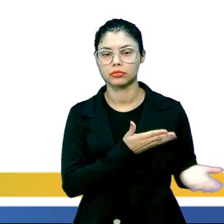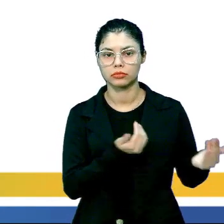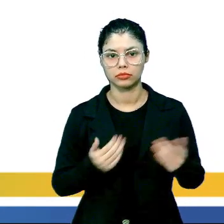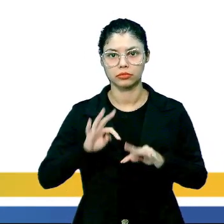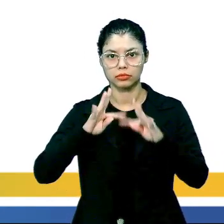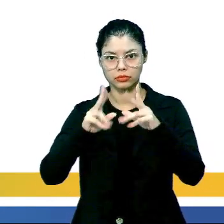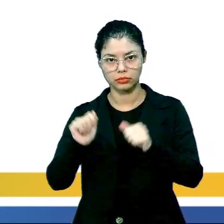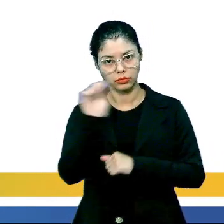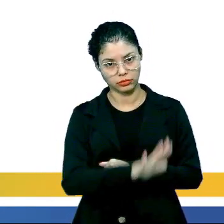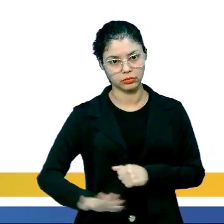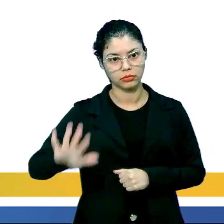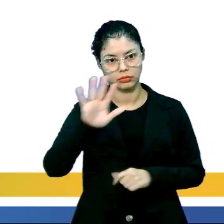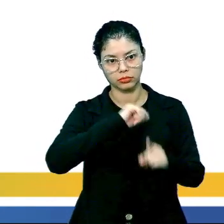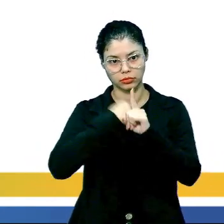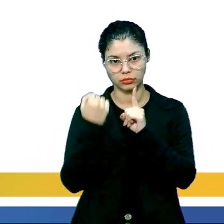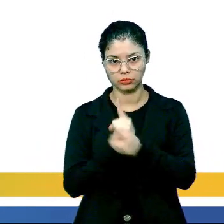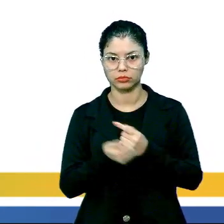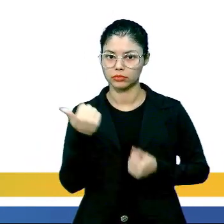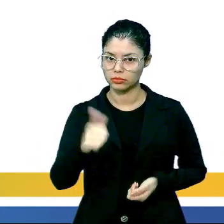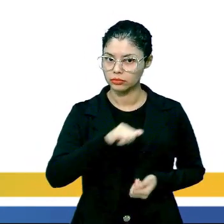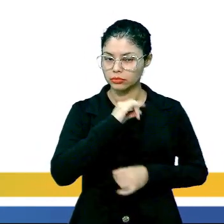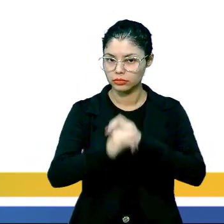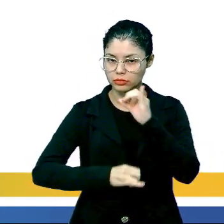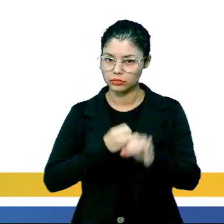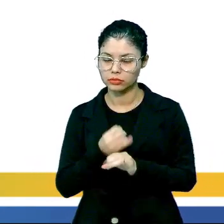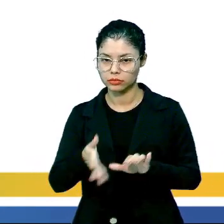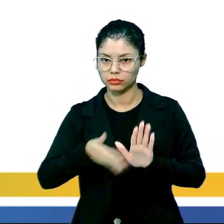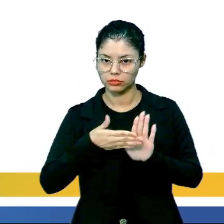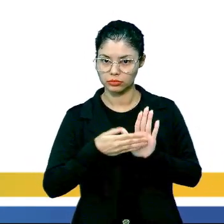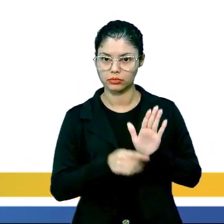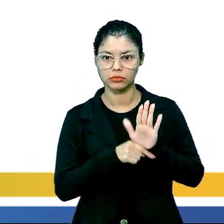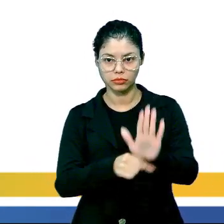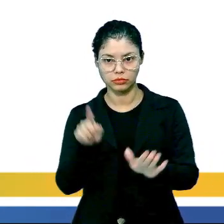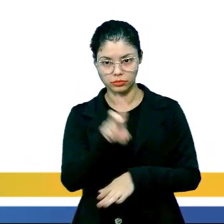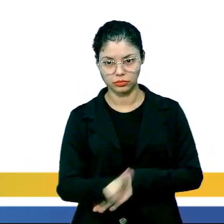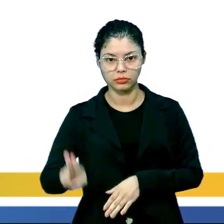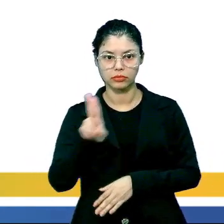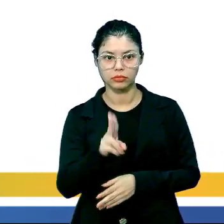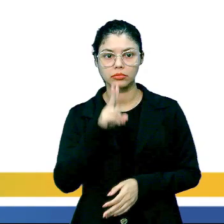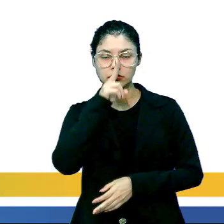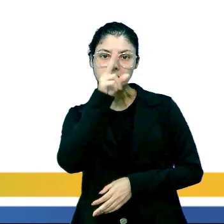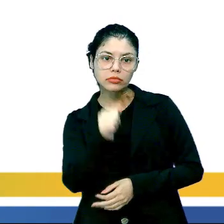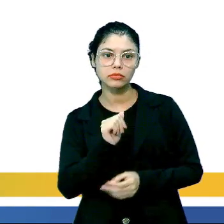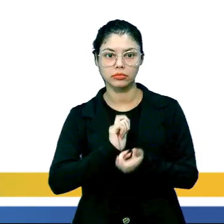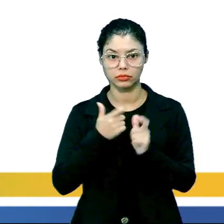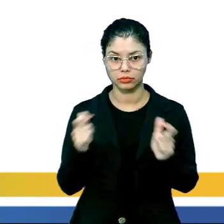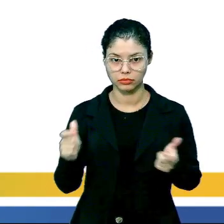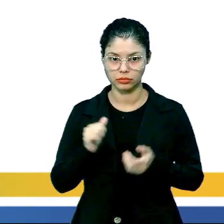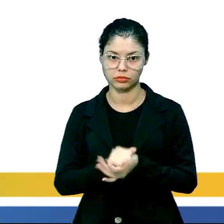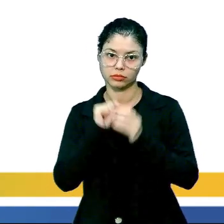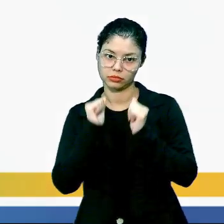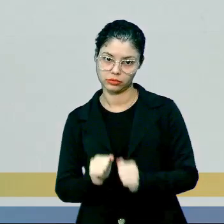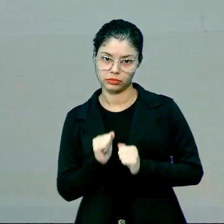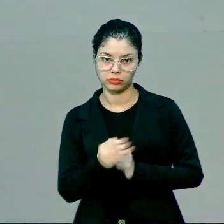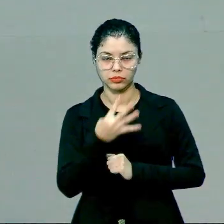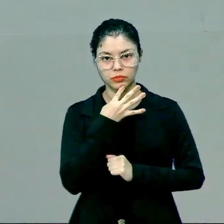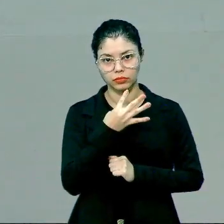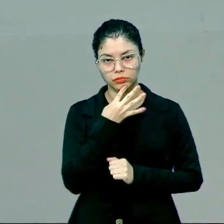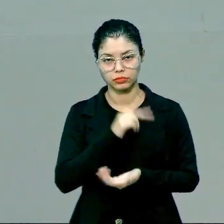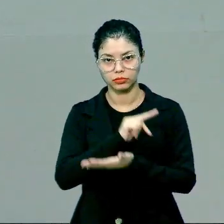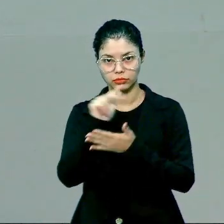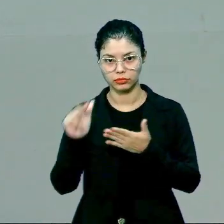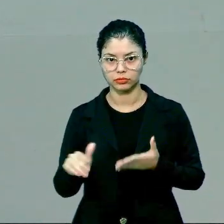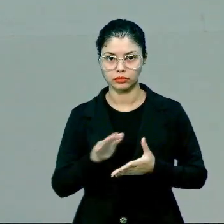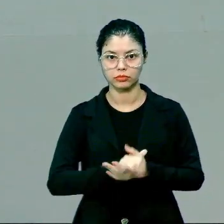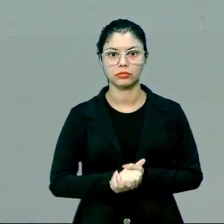Por toda a sociedade. É inegável que a internet propicia aos seus usuários um poder fantástico. E aí, nós temos